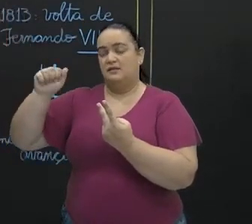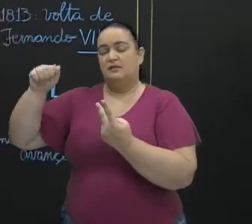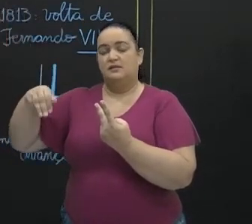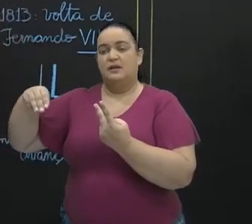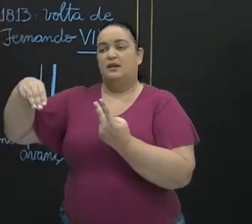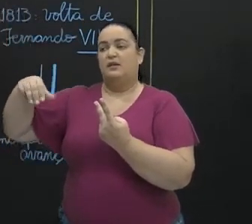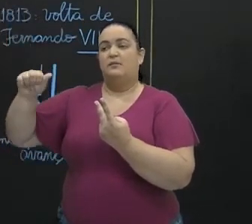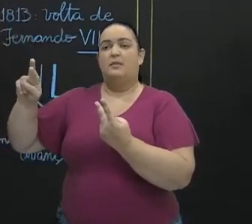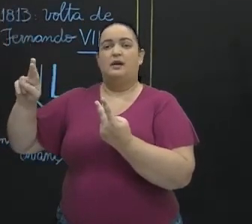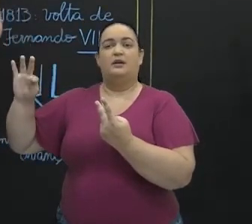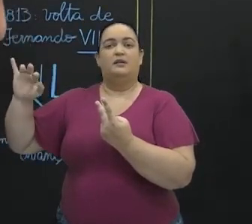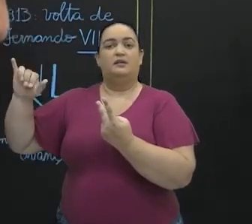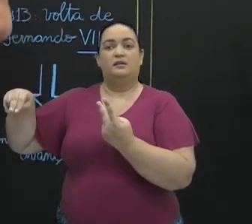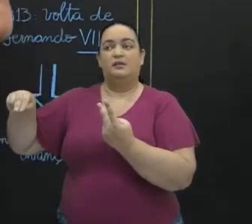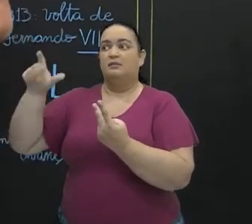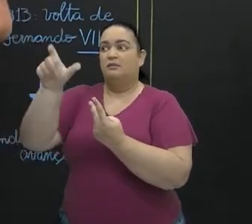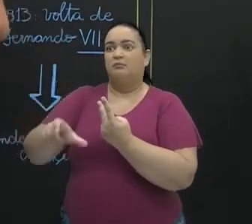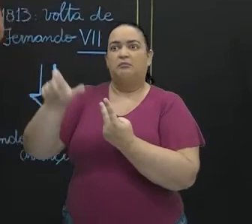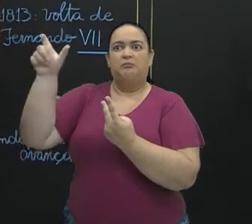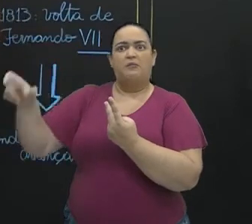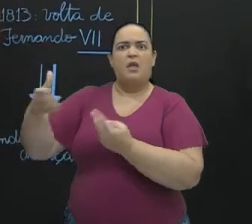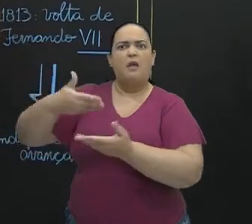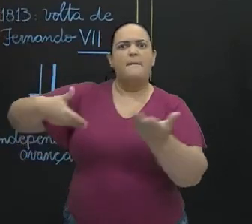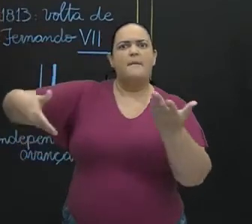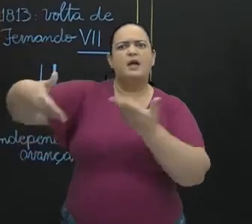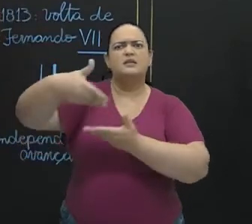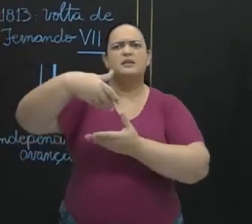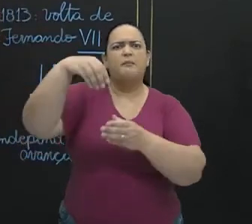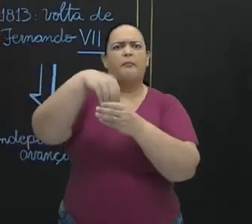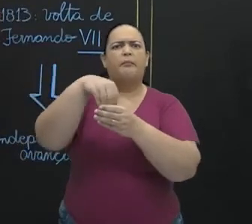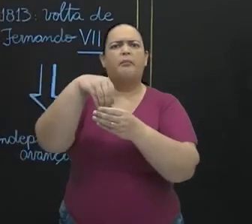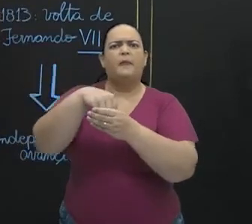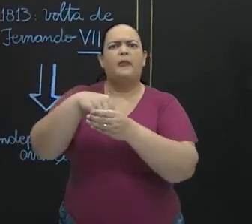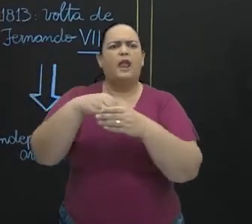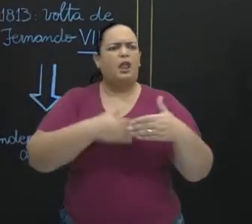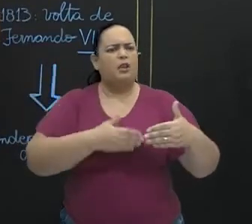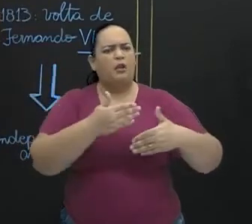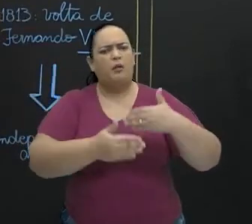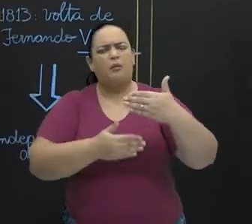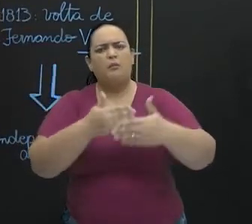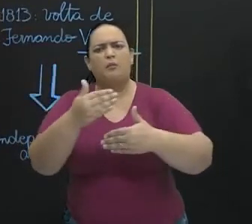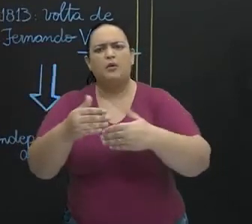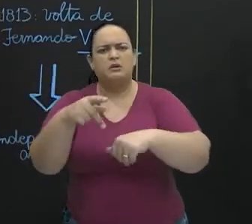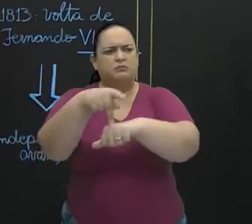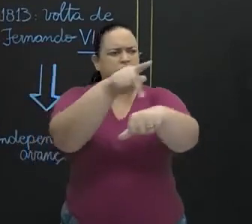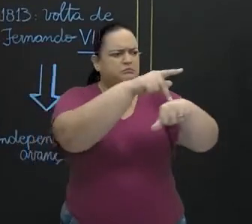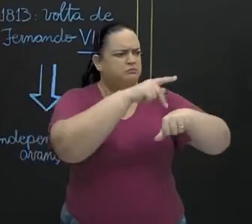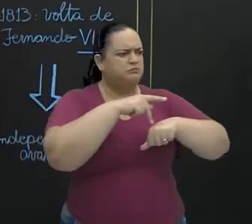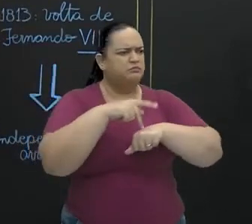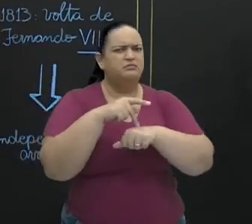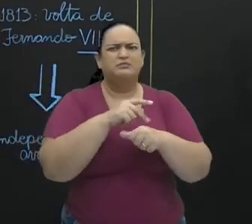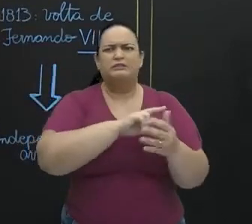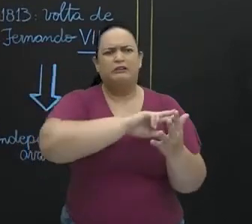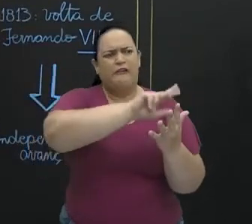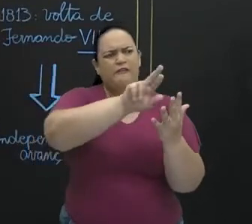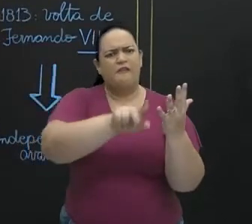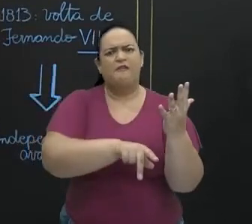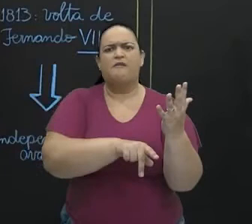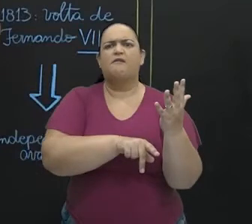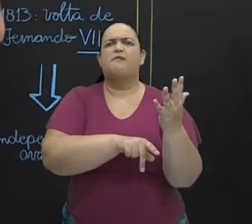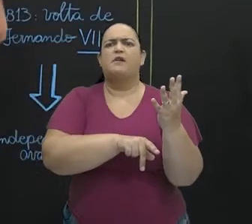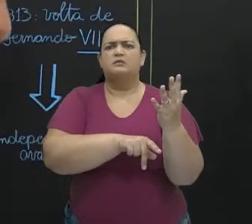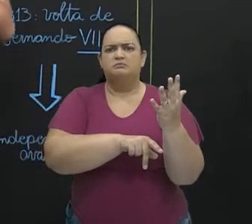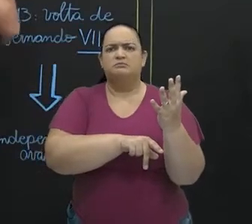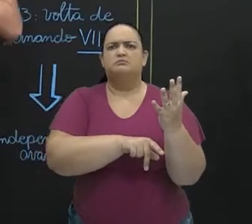figuras que eles participaram de processos de independência em vários países, em diversos países